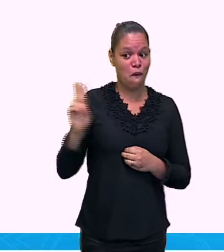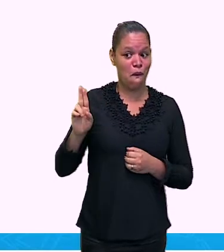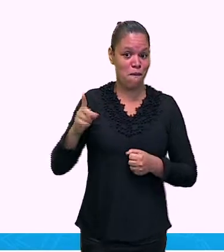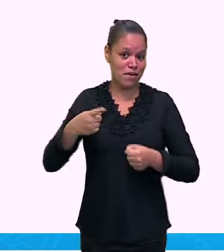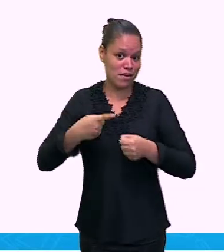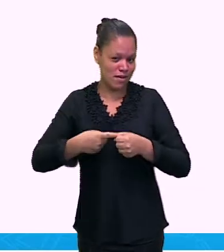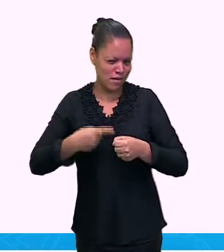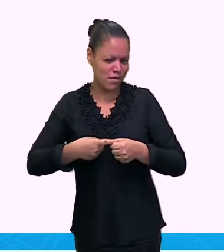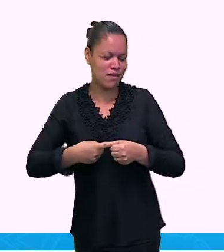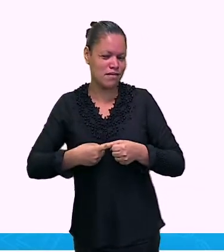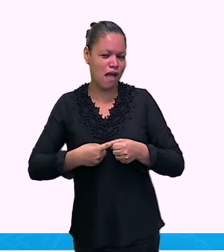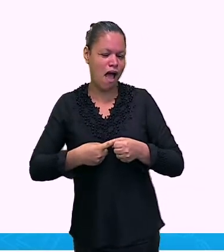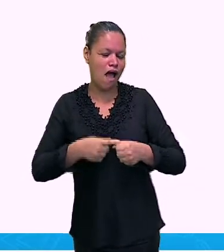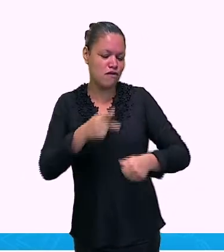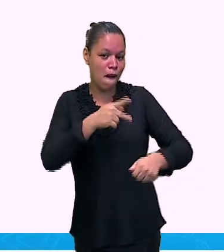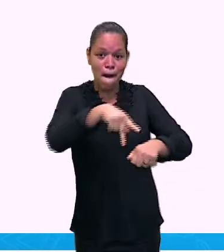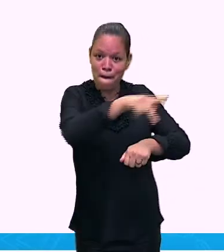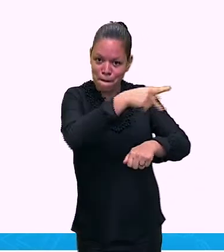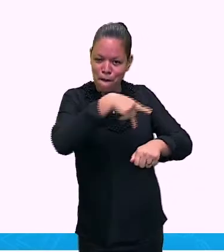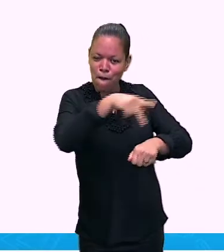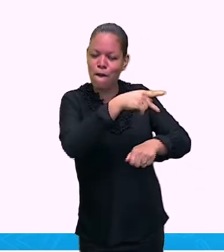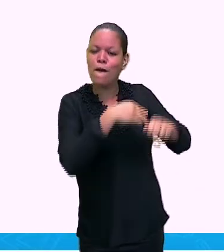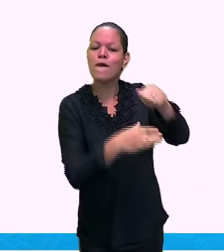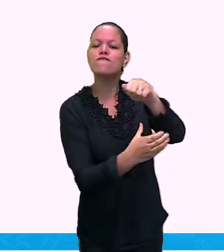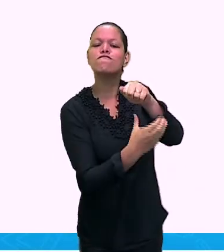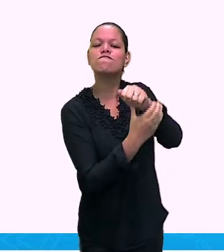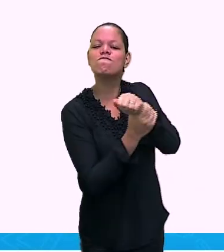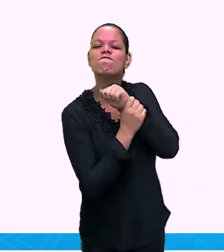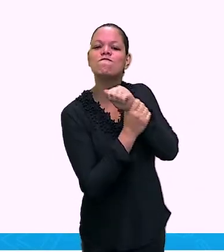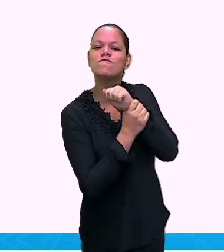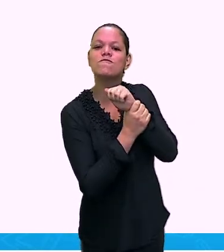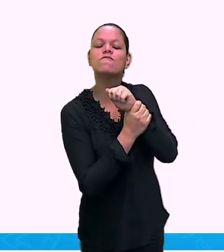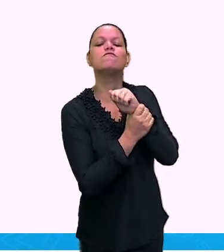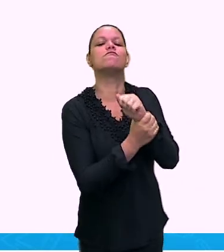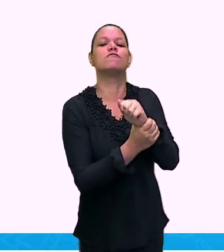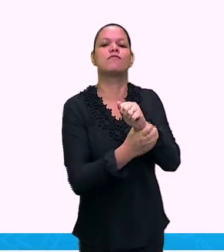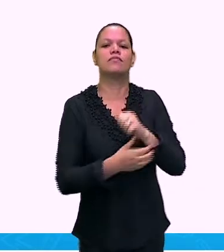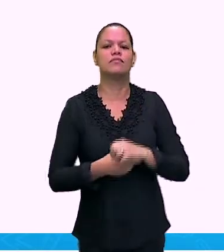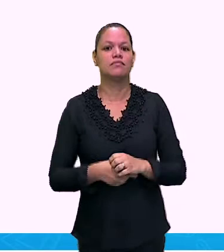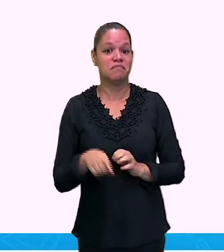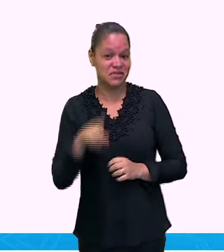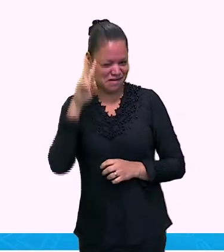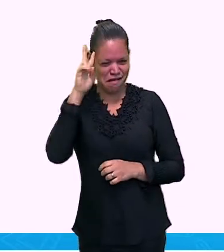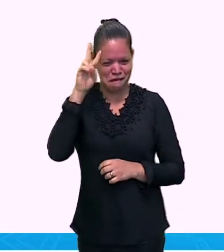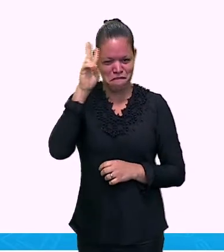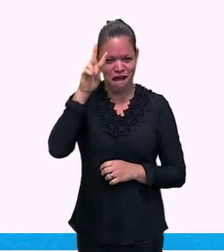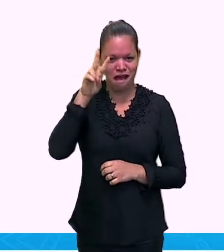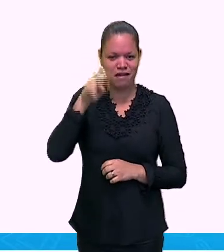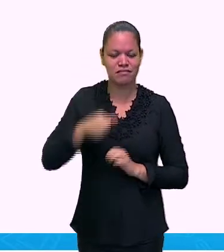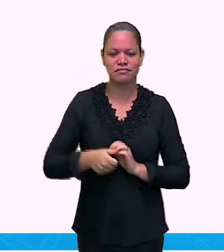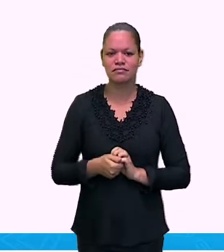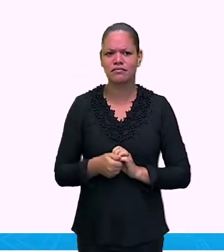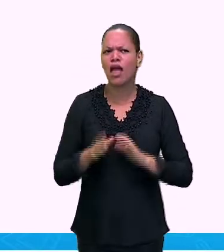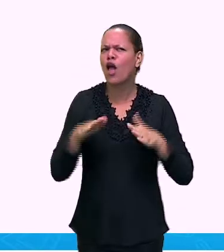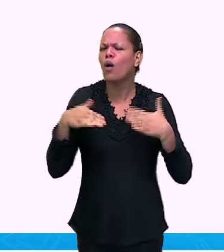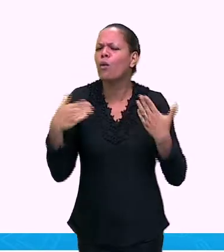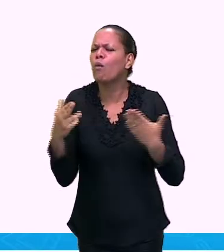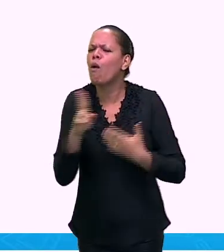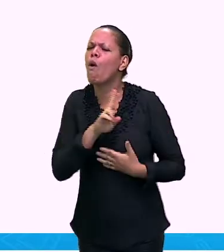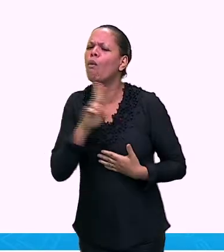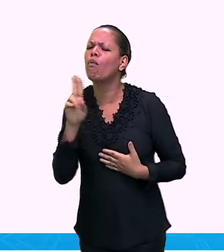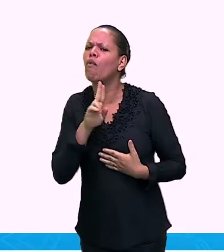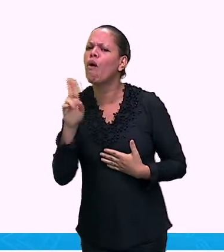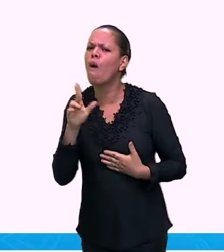Marcaram aí? Pensaram? Estão relembrando? Então, e qual nome a terra